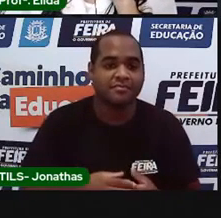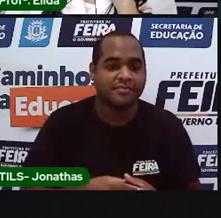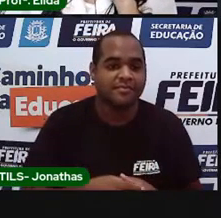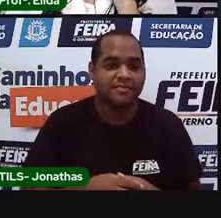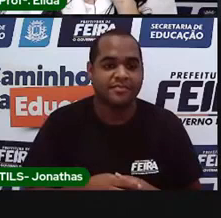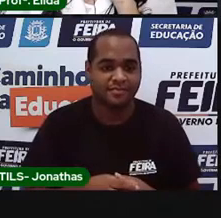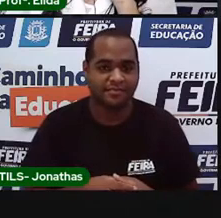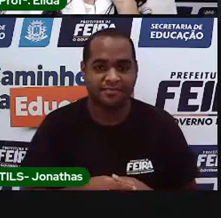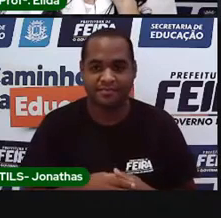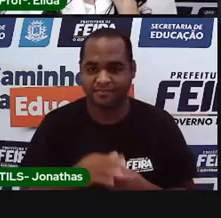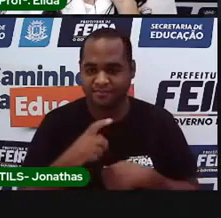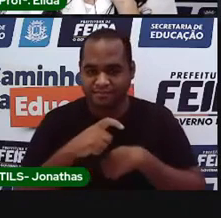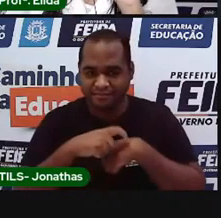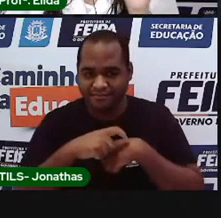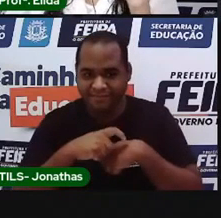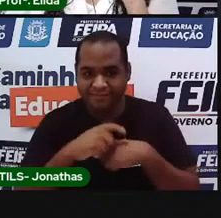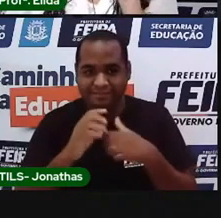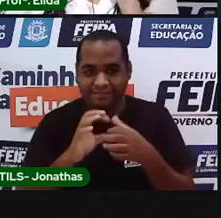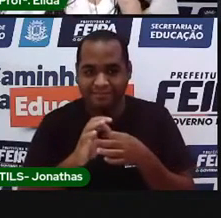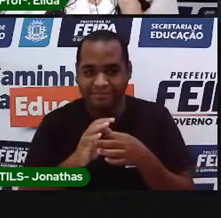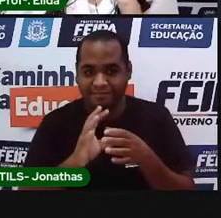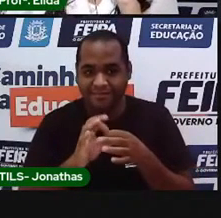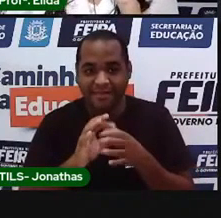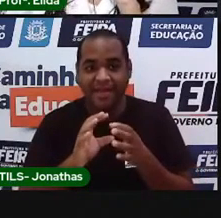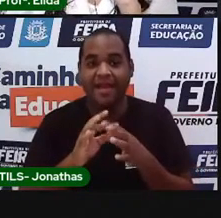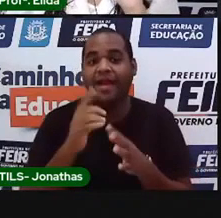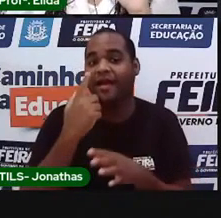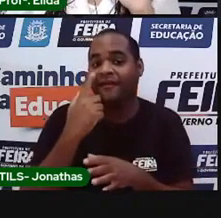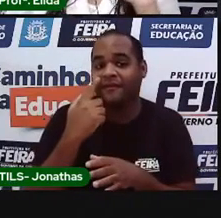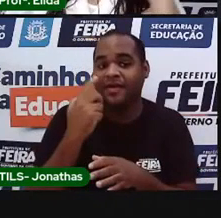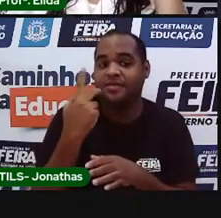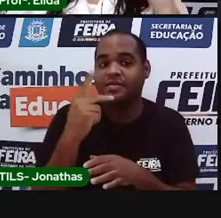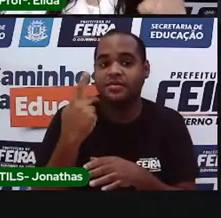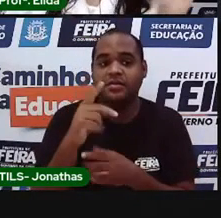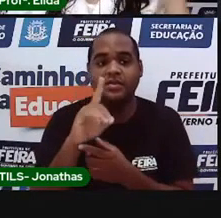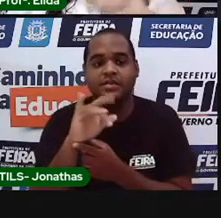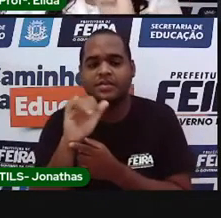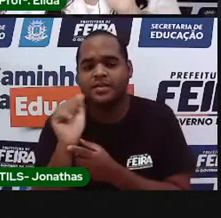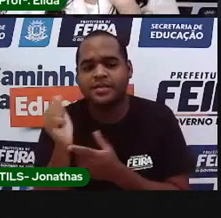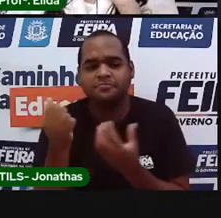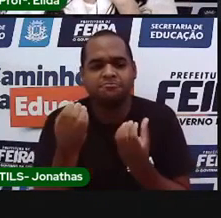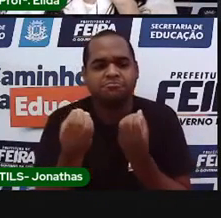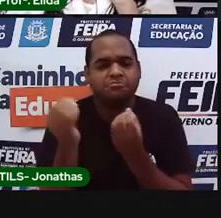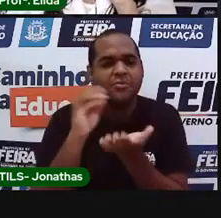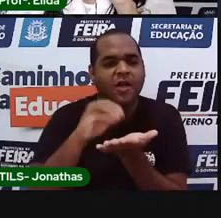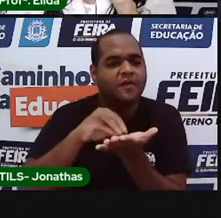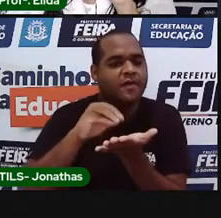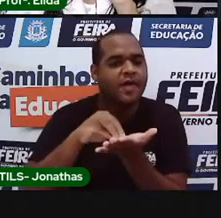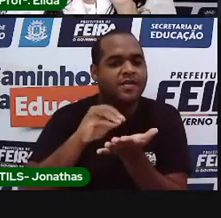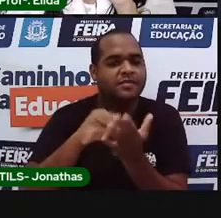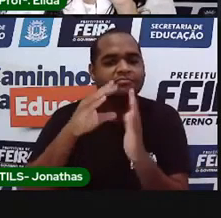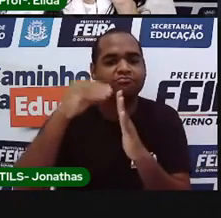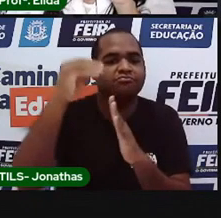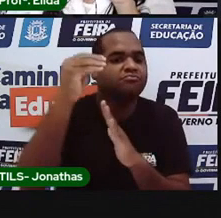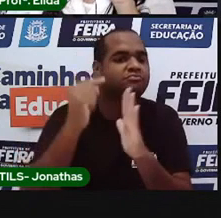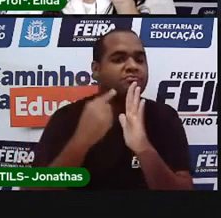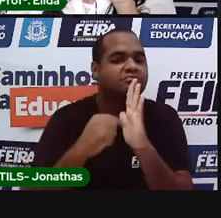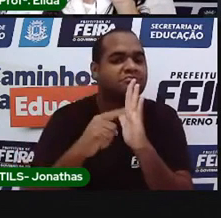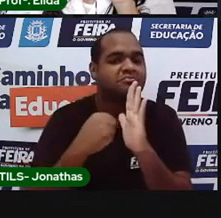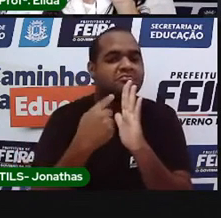Quer um tempinho para contar? Conta aí quantos dias faltou a gente marcar na nossa folhinha do calendário.